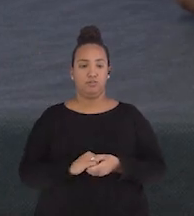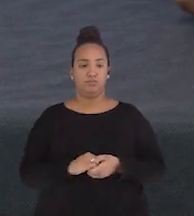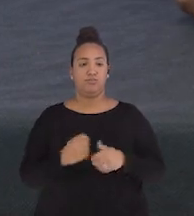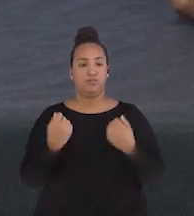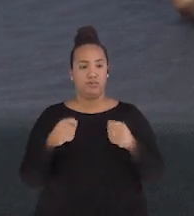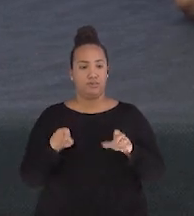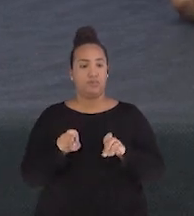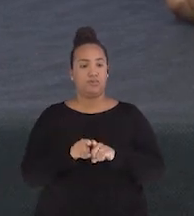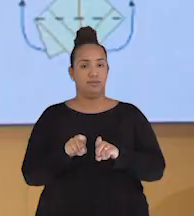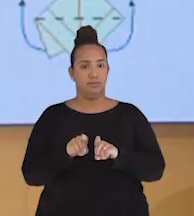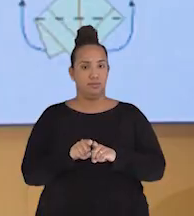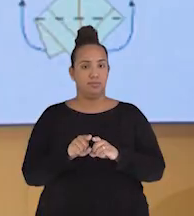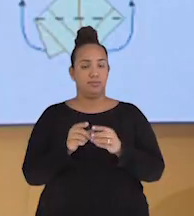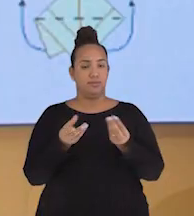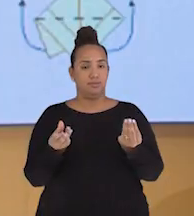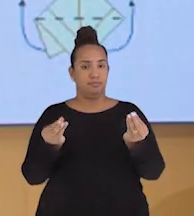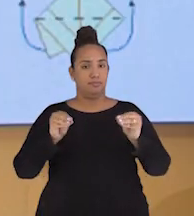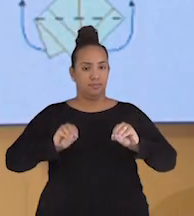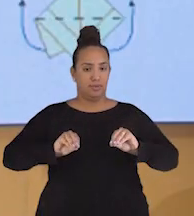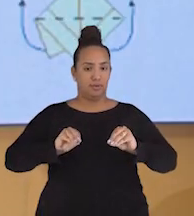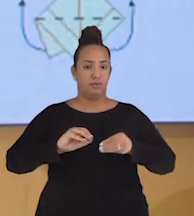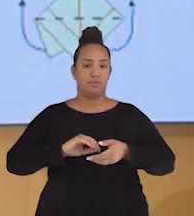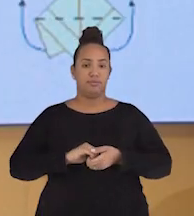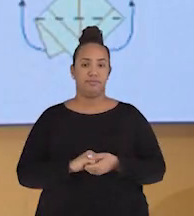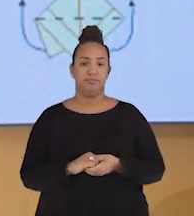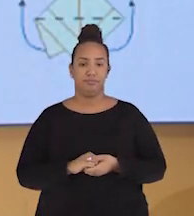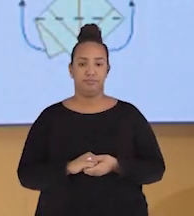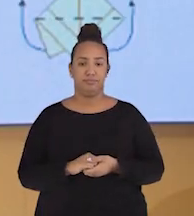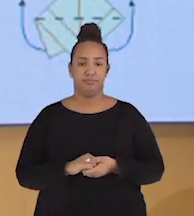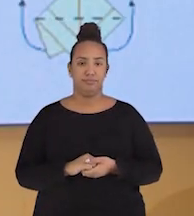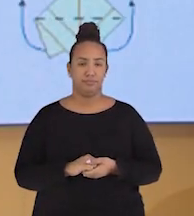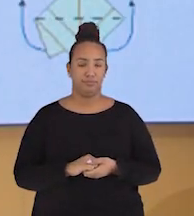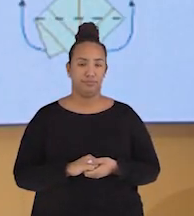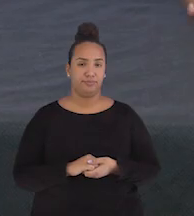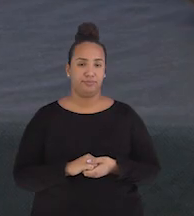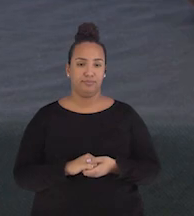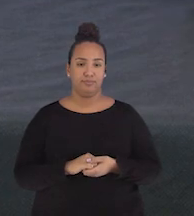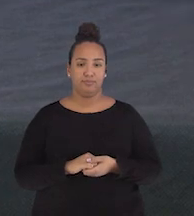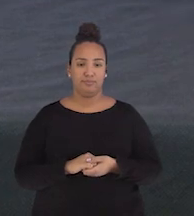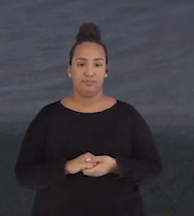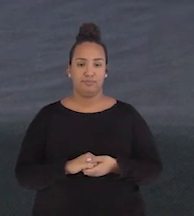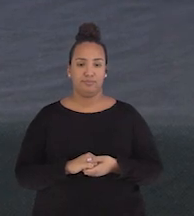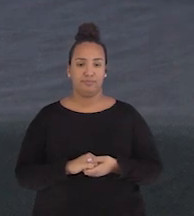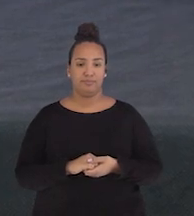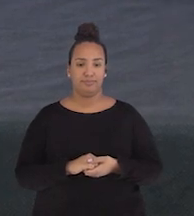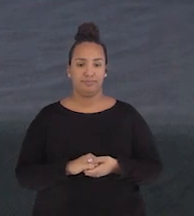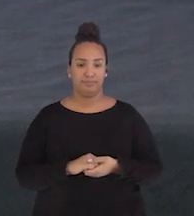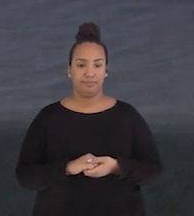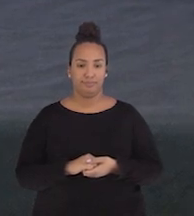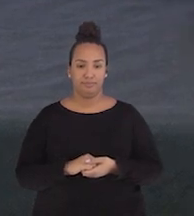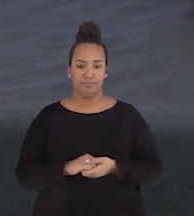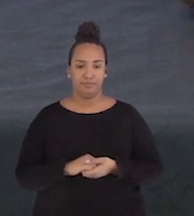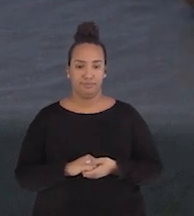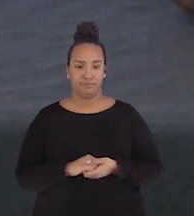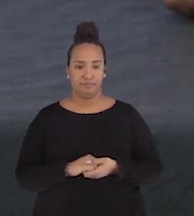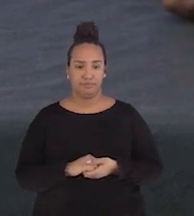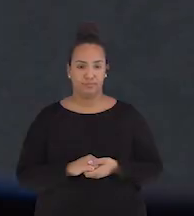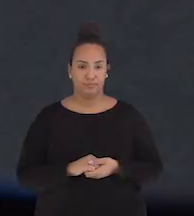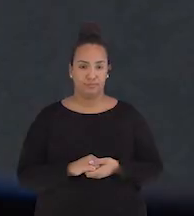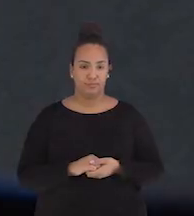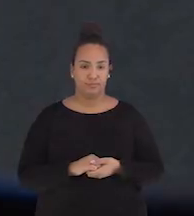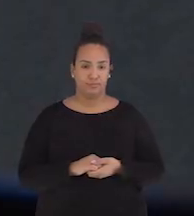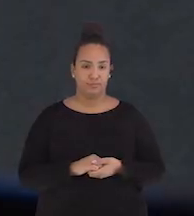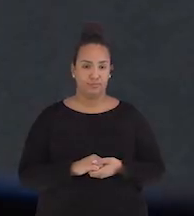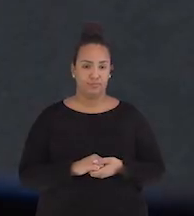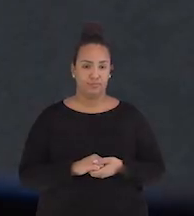dobradas também, né. Então, as duas pontinhas desse lado e as duas pontinhas